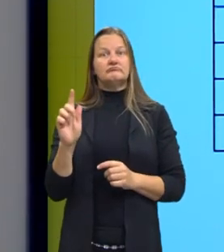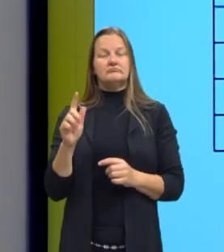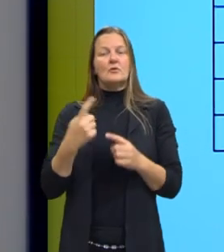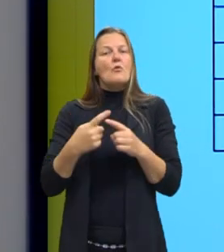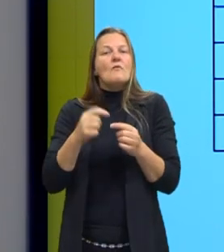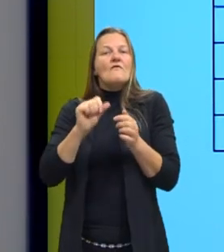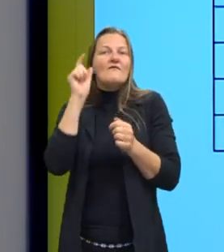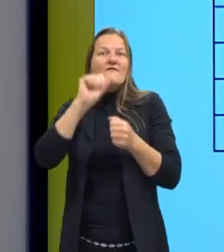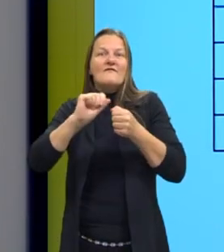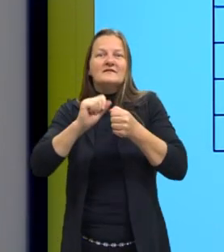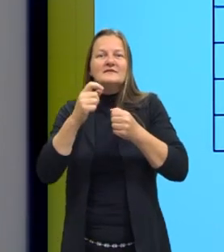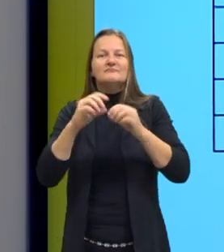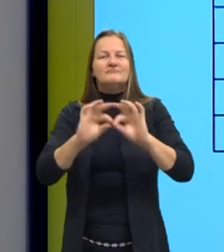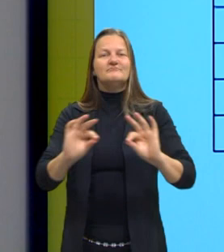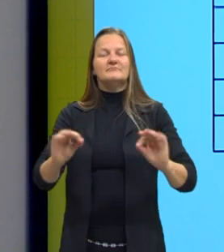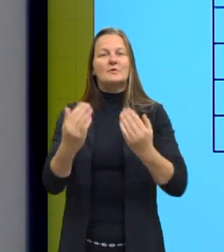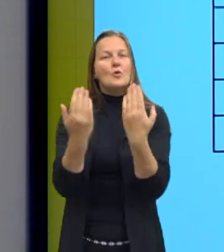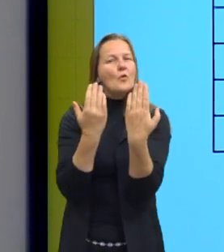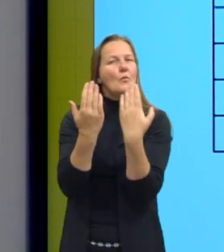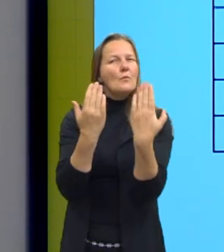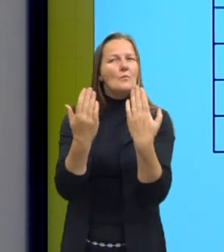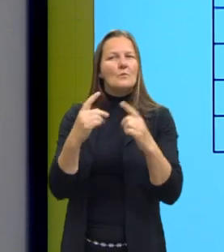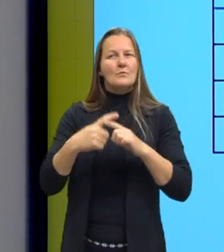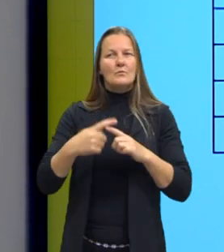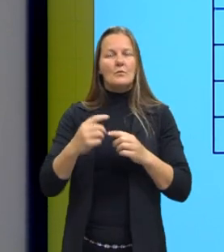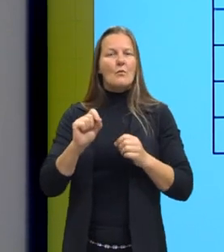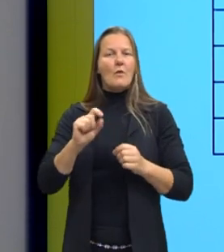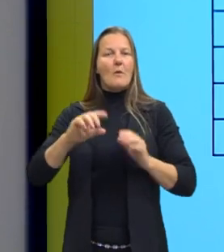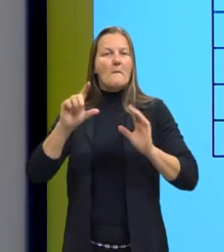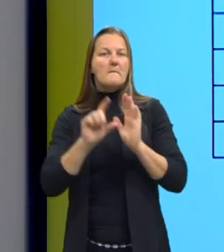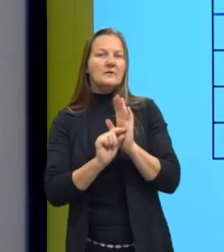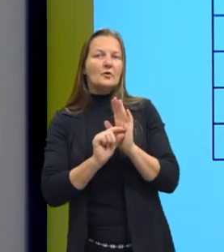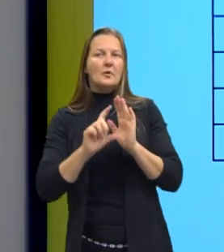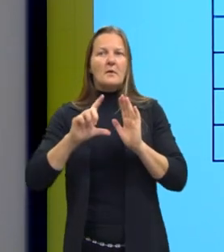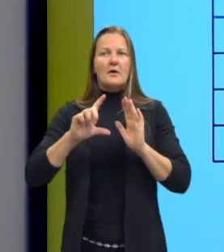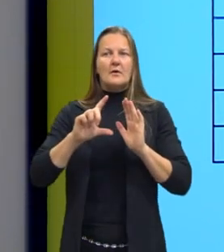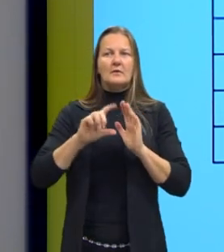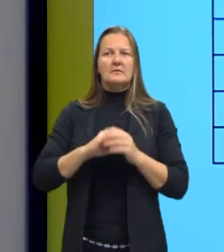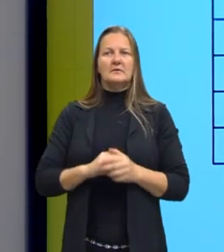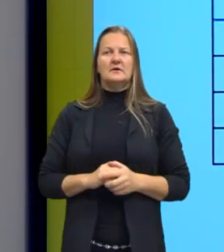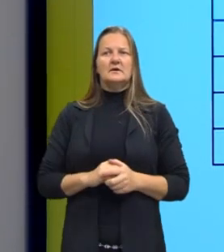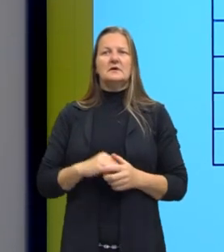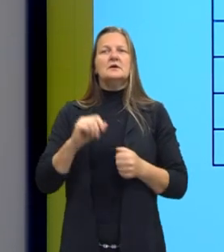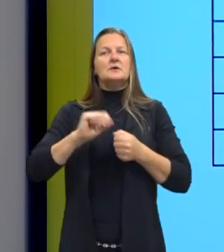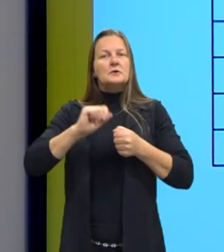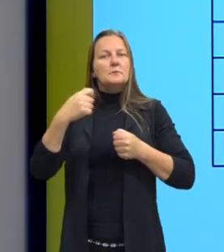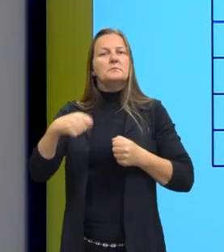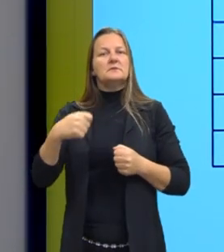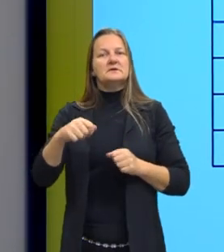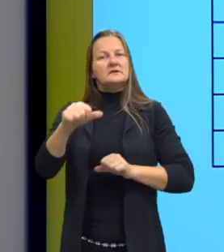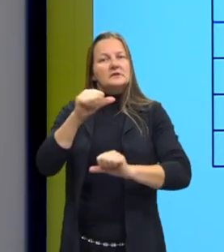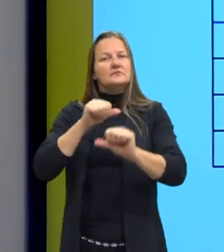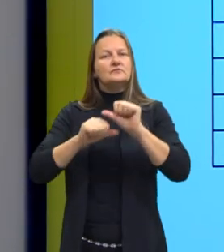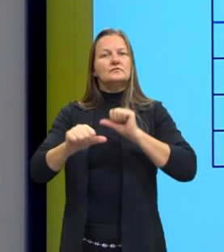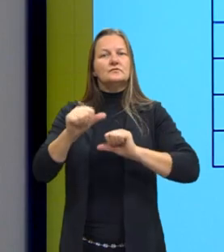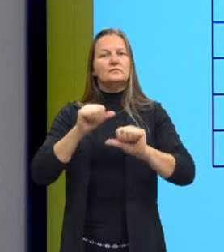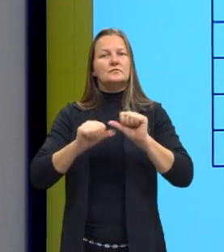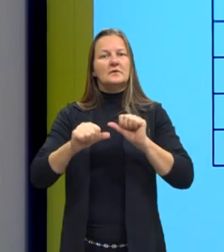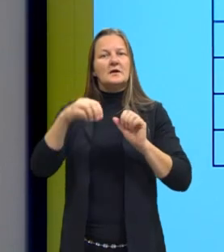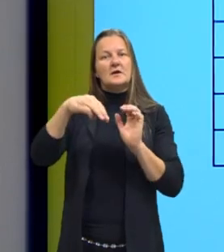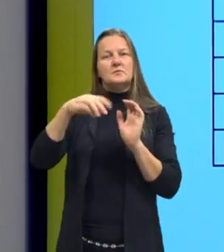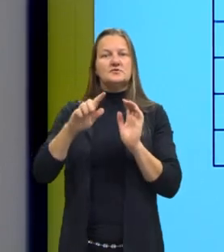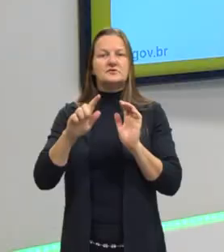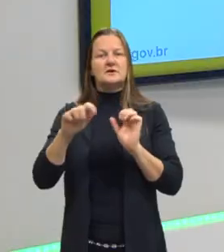Para eu conseguir fazer essa simples comparação, para ver quem está menor e quem está maior, eu preciso transformar essa miligramas